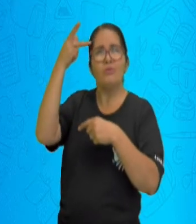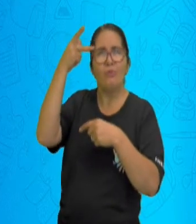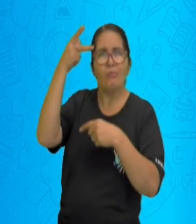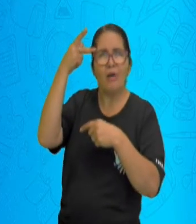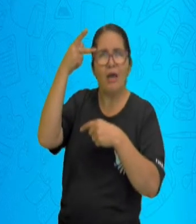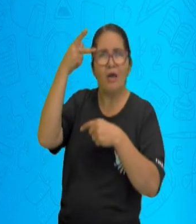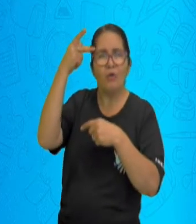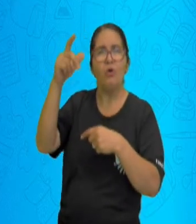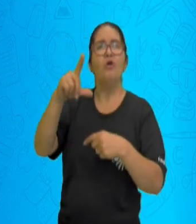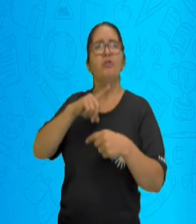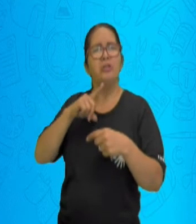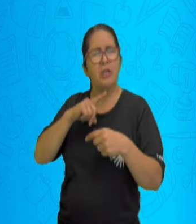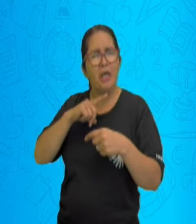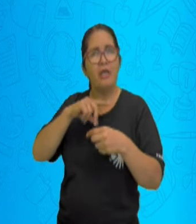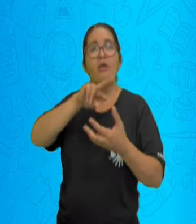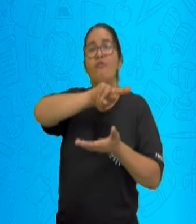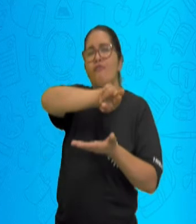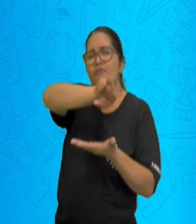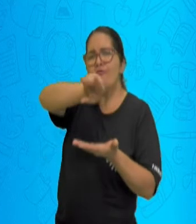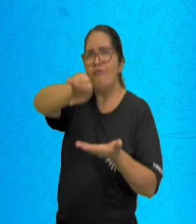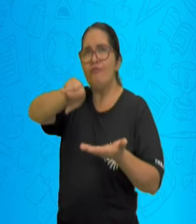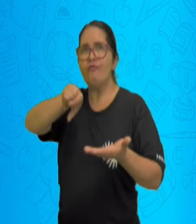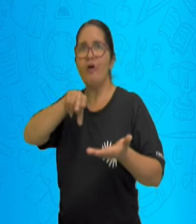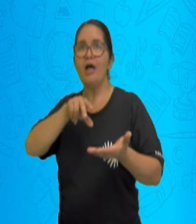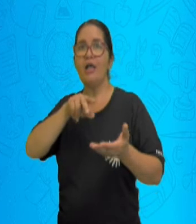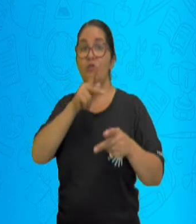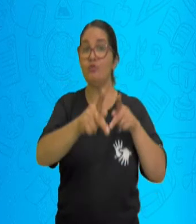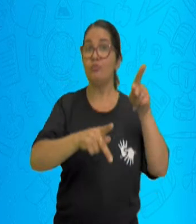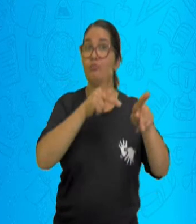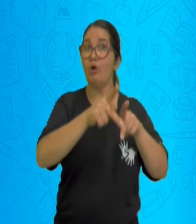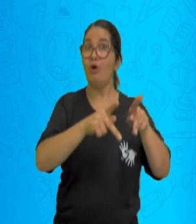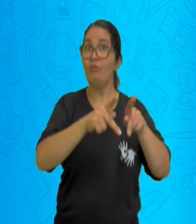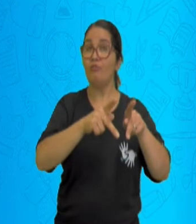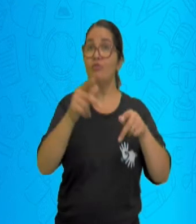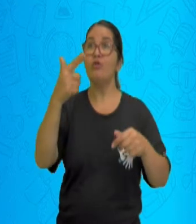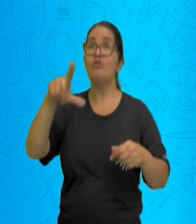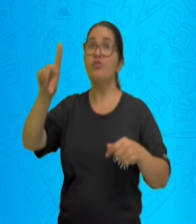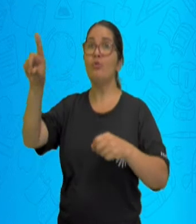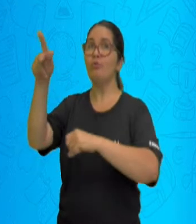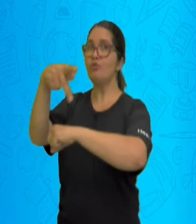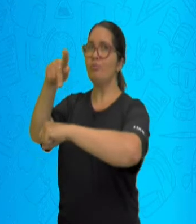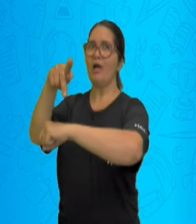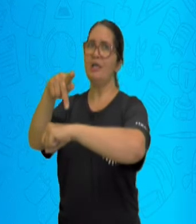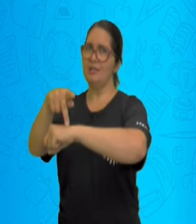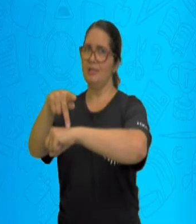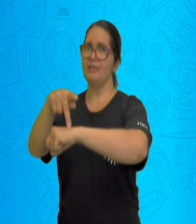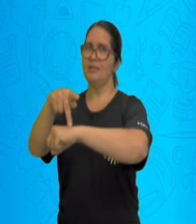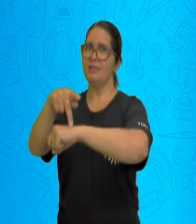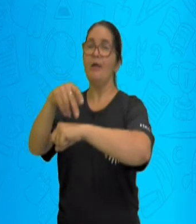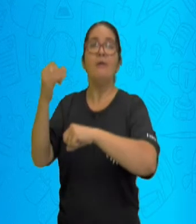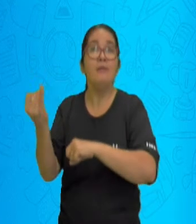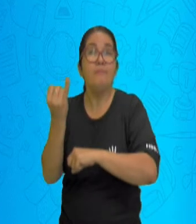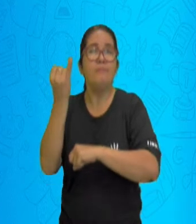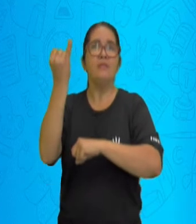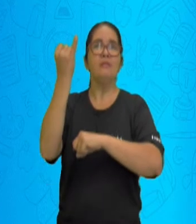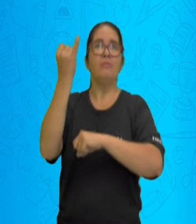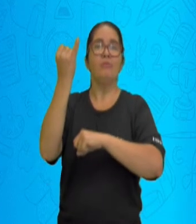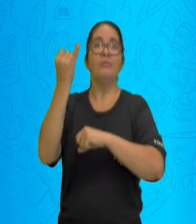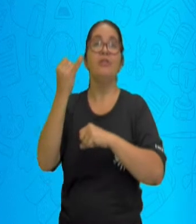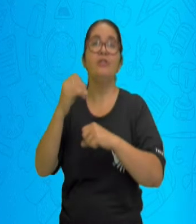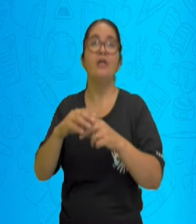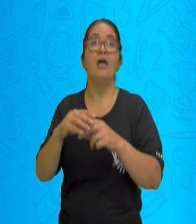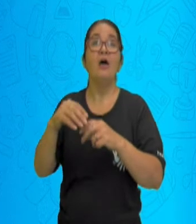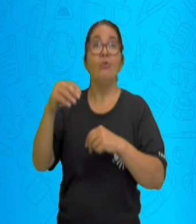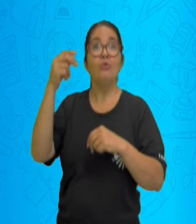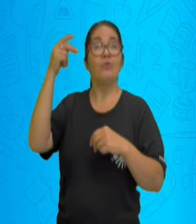vinda deles aqui para o Brasil. Então, só pincelando mais breve, os portugueses chegaram no fim do século XIX,